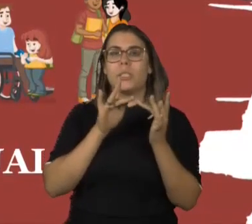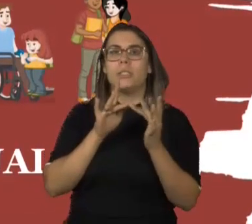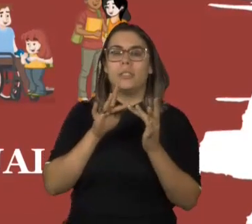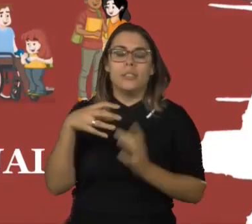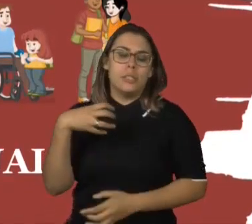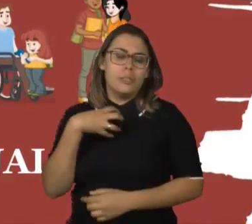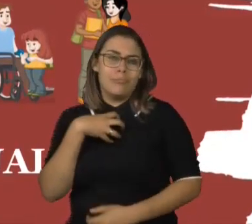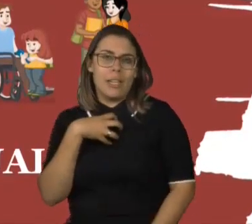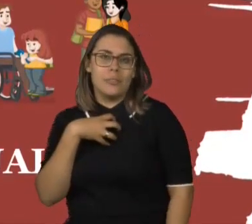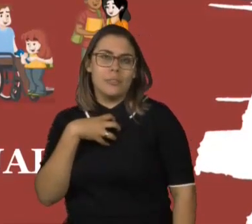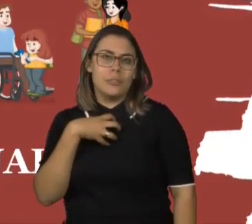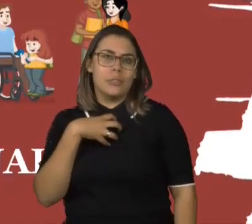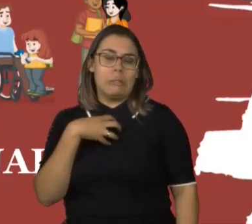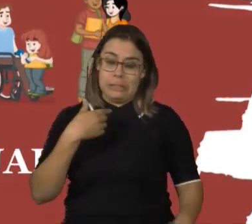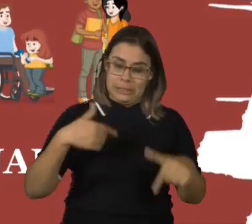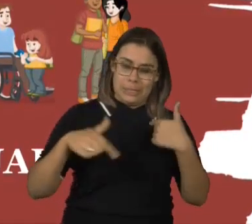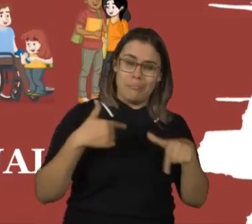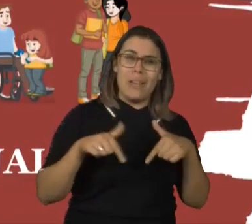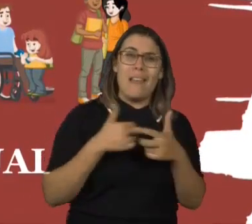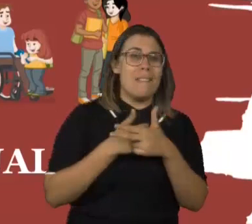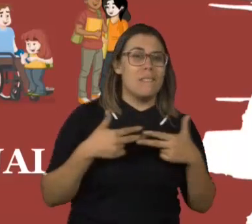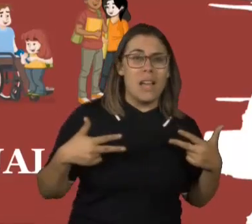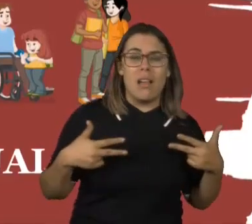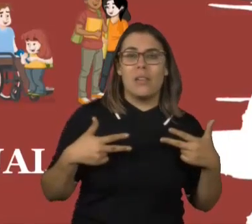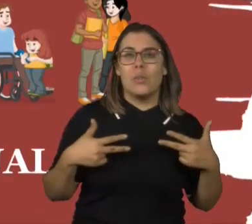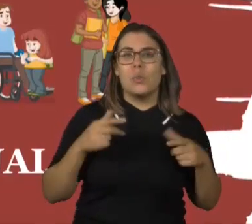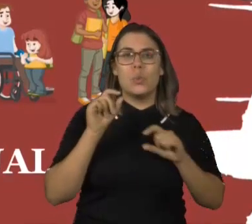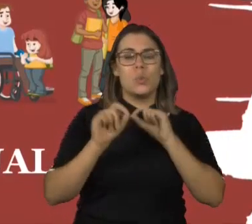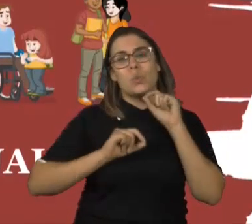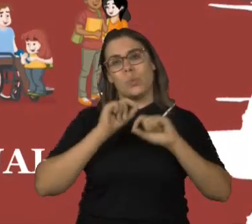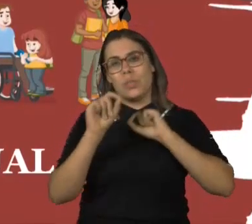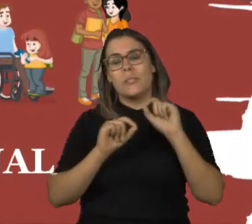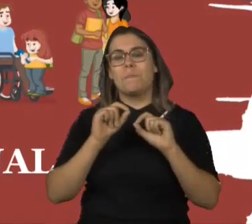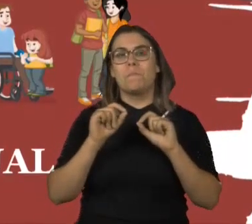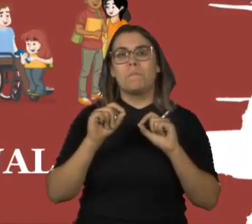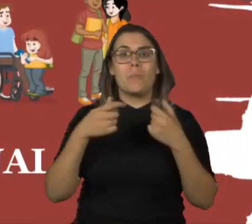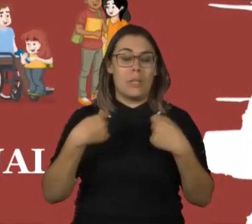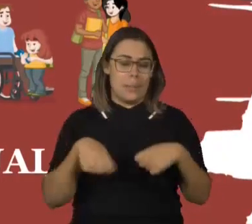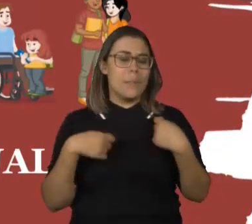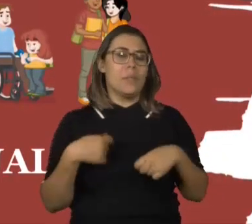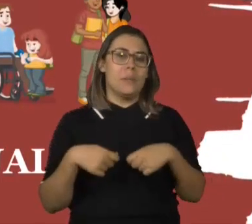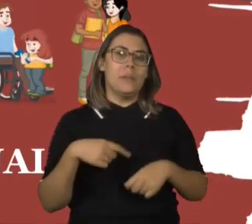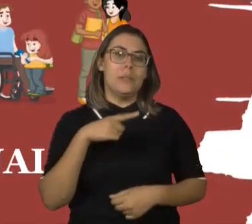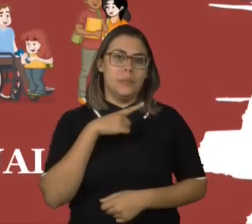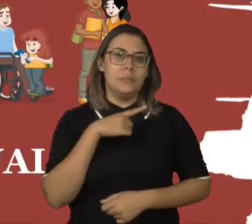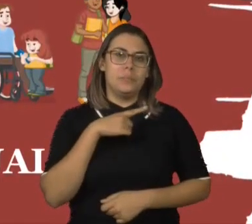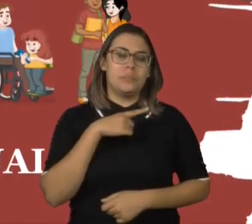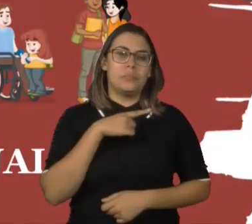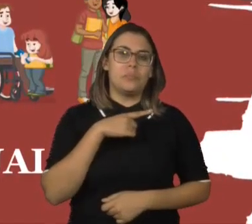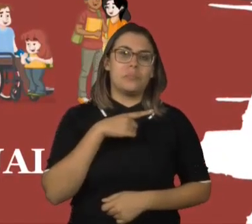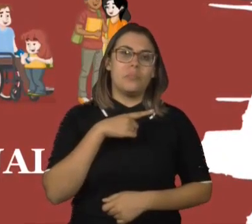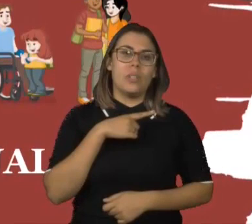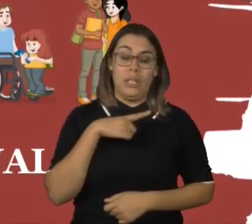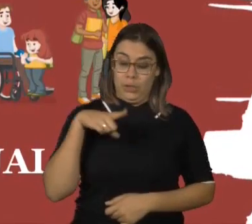sentimentos, trabalhar muito a questão que é extremamente tênue entre público e privado, porque a gente